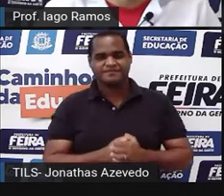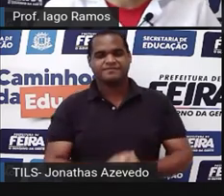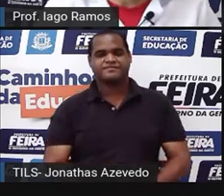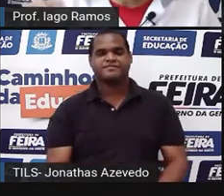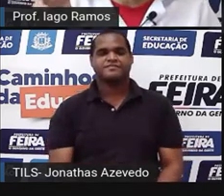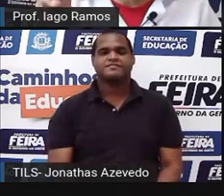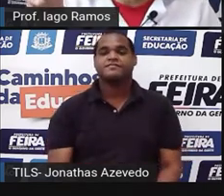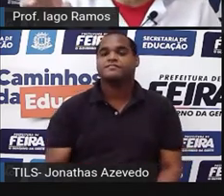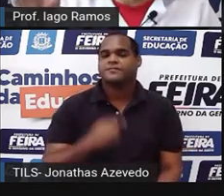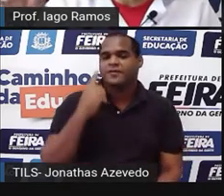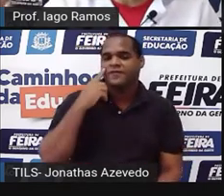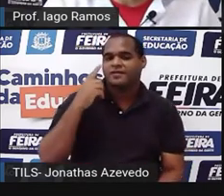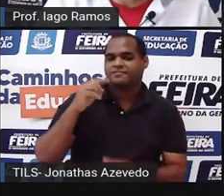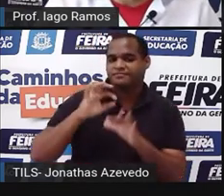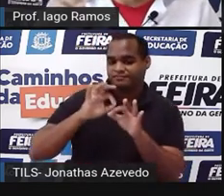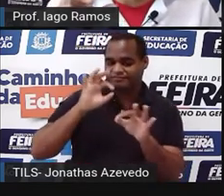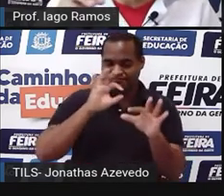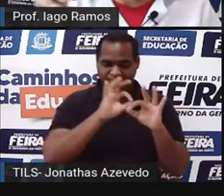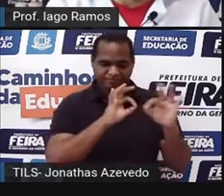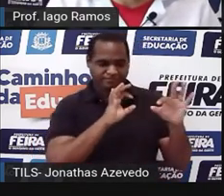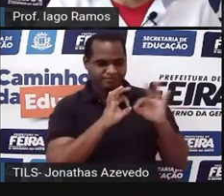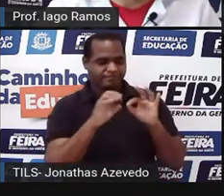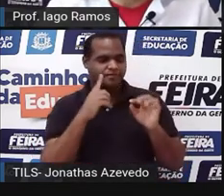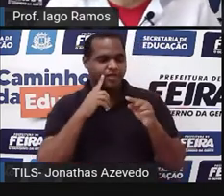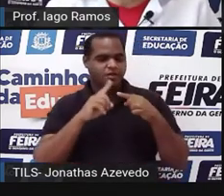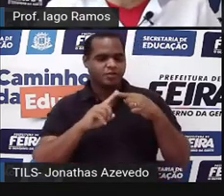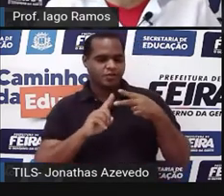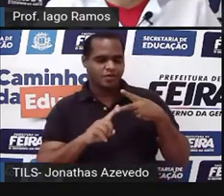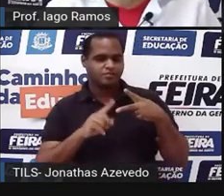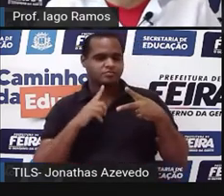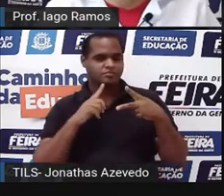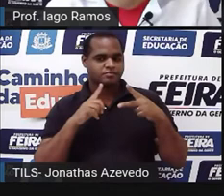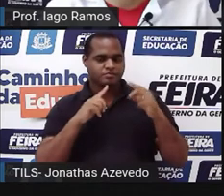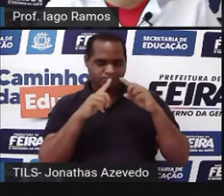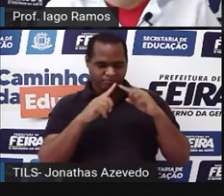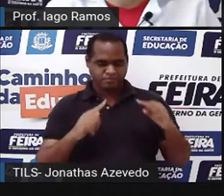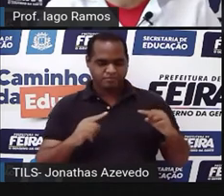com as medidas desses ângulos nos dois triângulos?